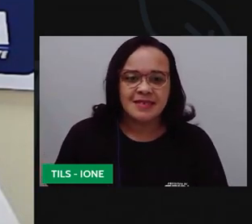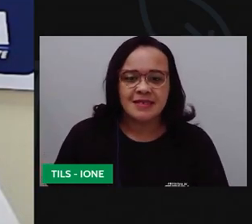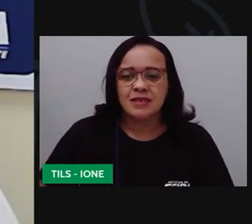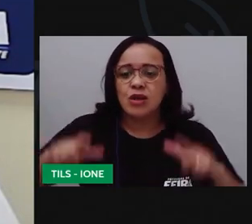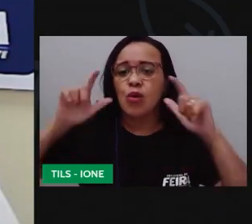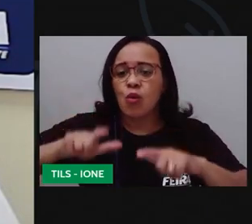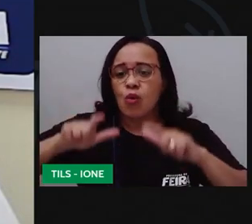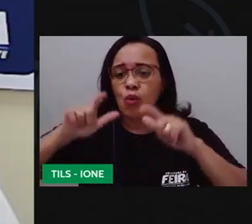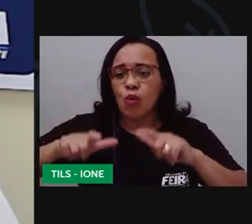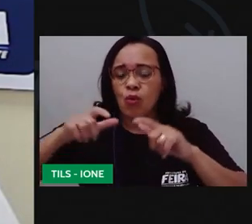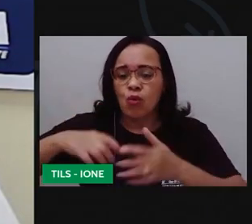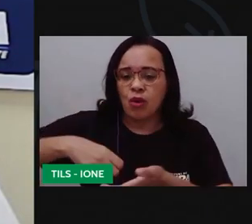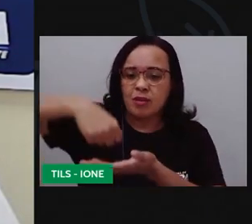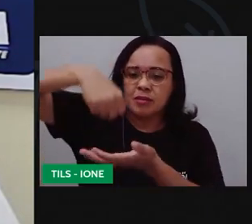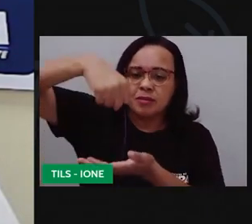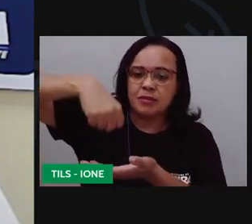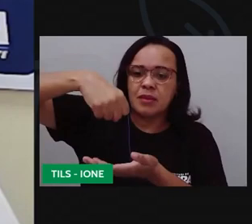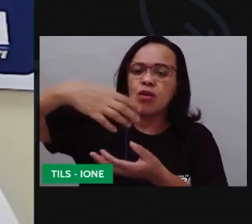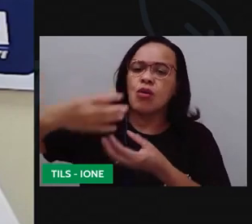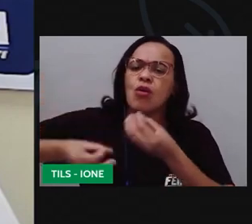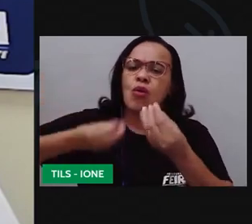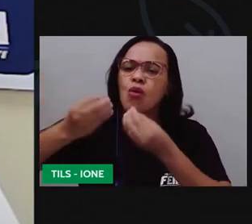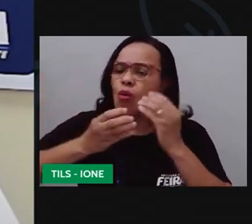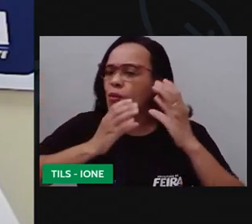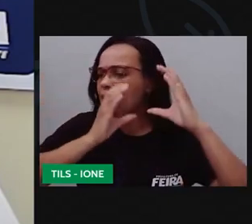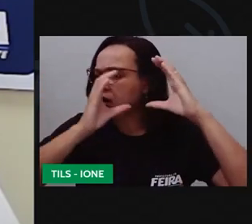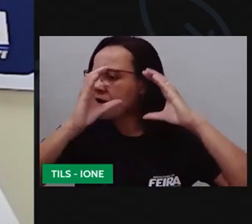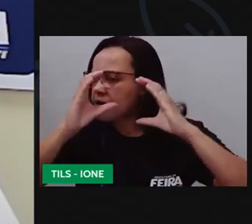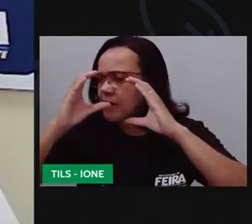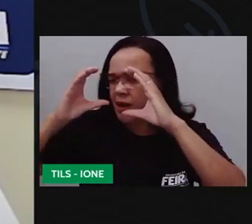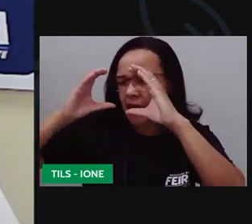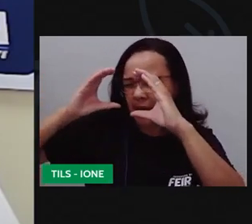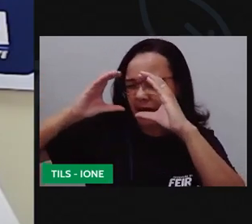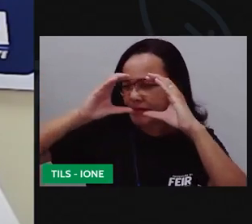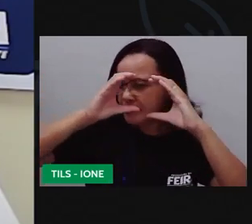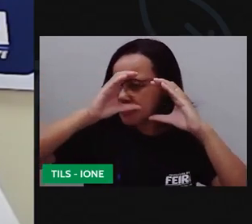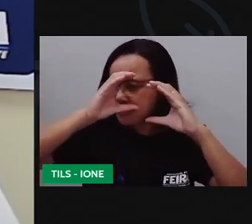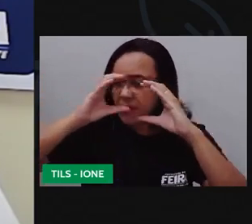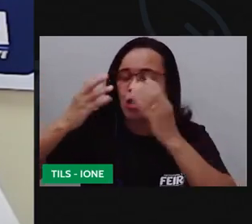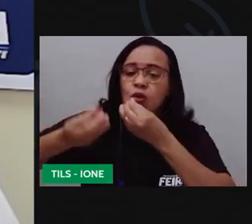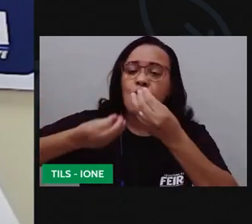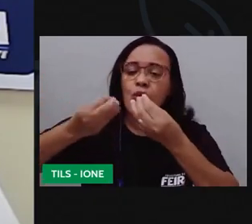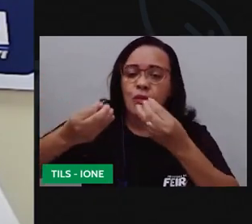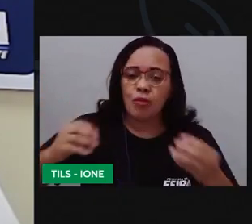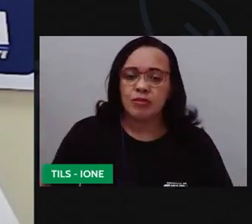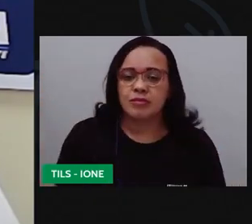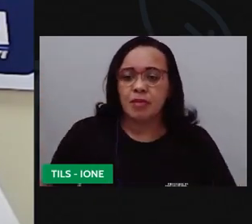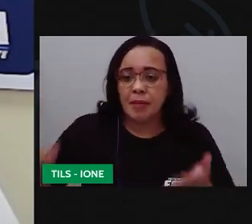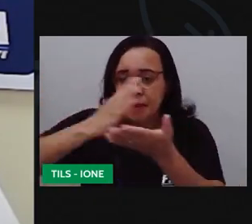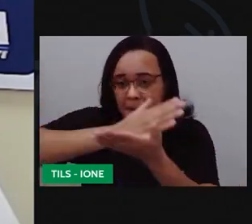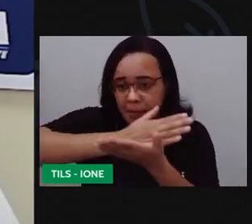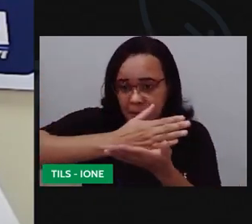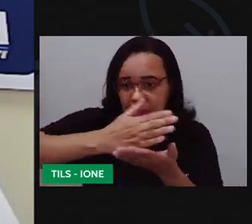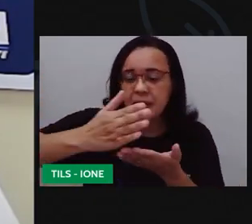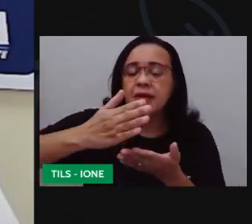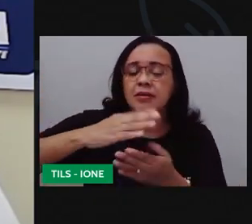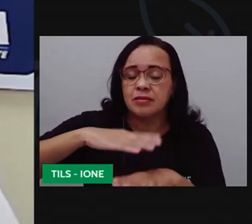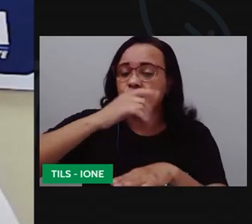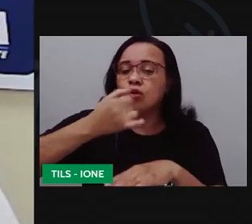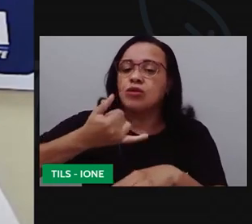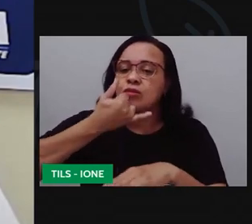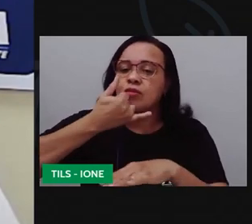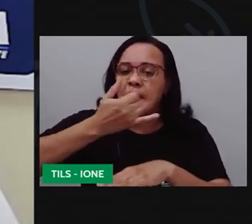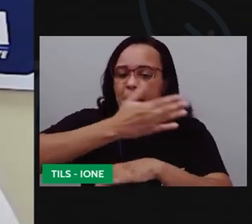segurar não é isso? ó vou fazer ele em branco certo? cortei uma tirinha de papel de